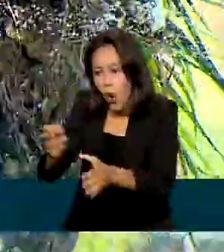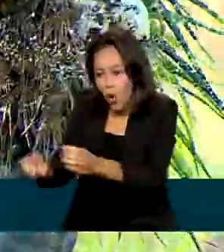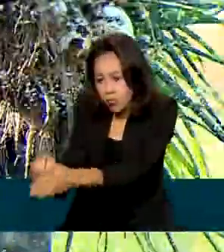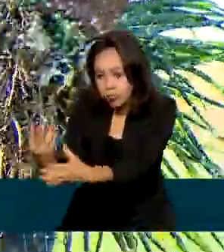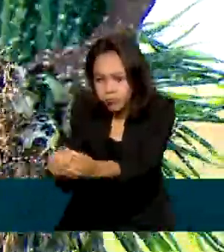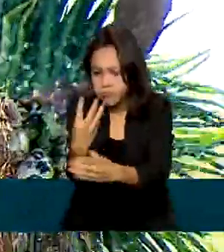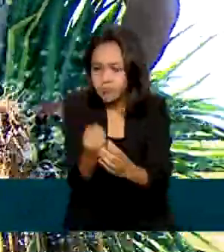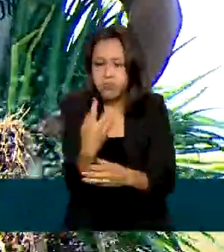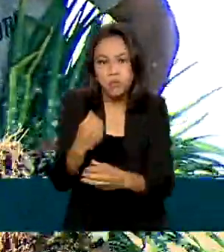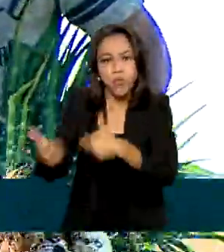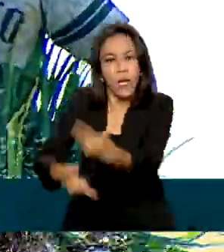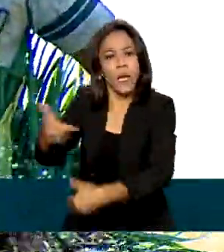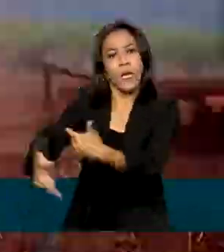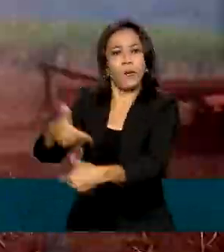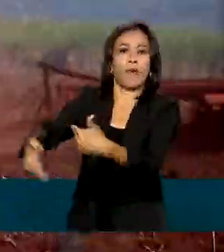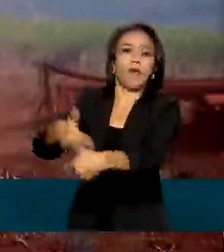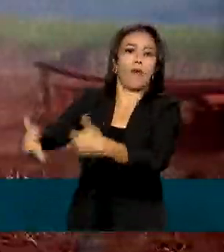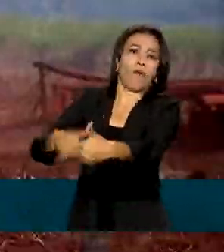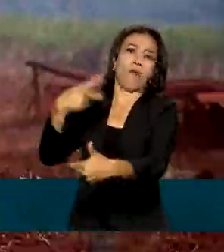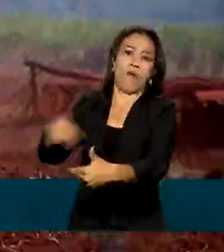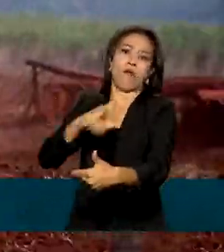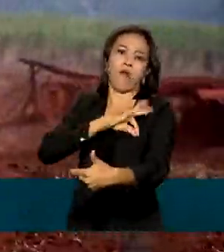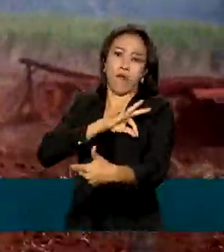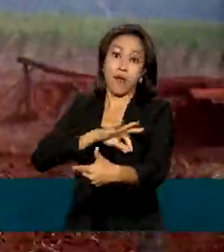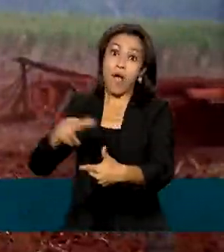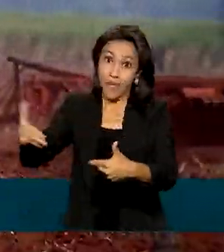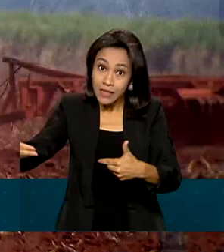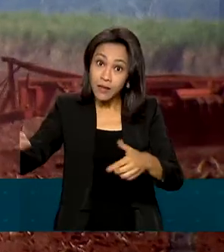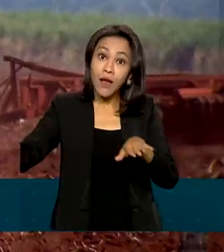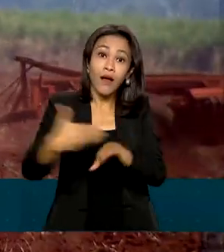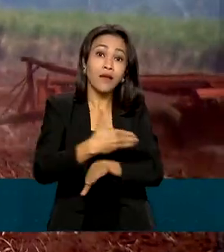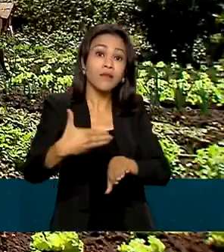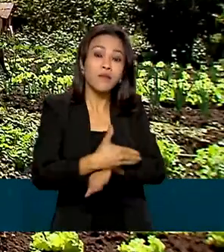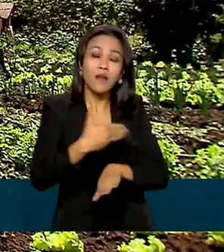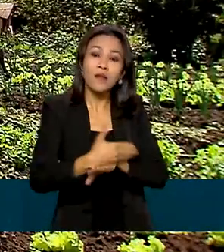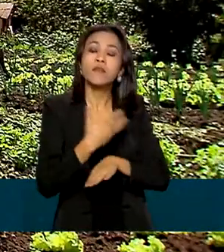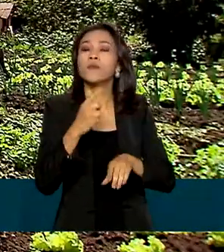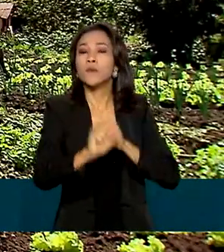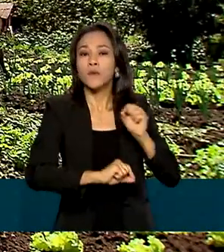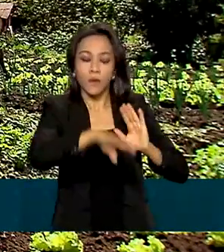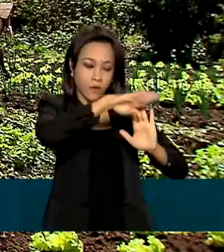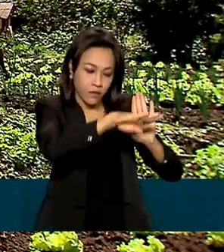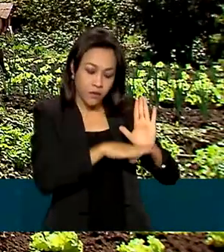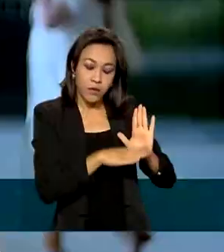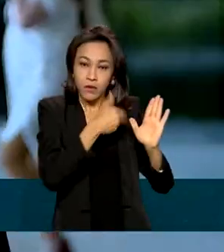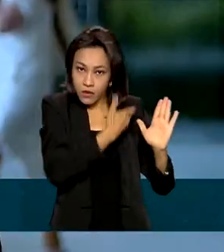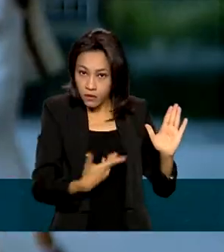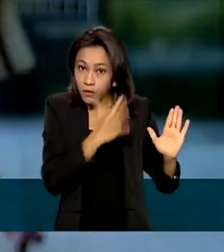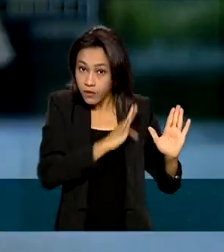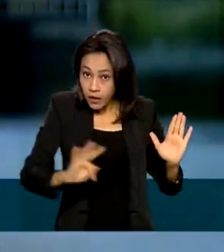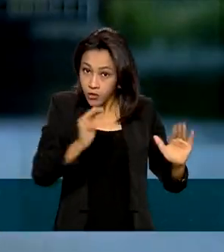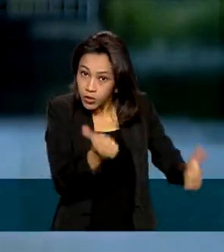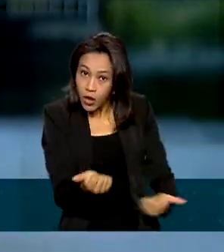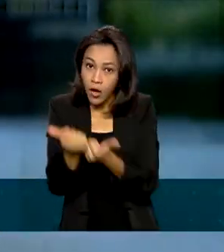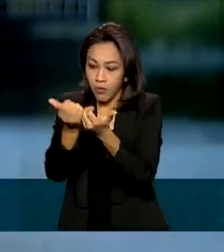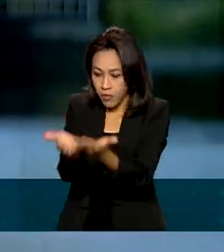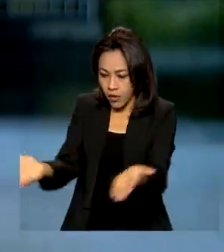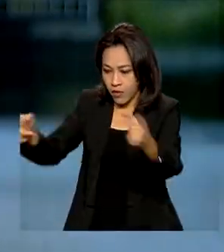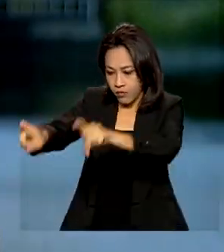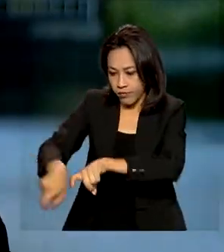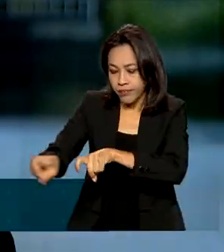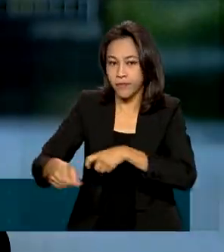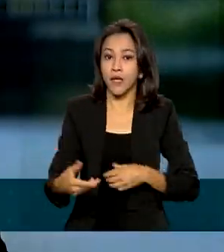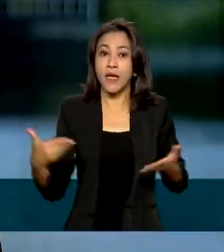renda. Assim, passa a ter acesso aos programas do governo federal de apoio ao campo. O novo sistema vai